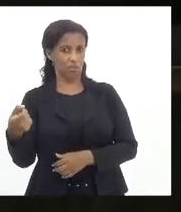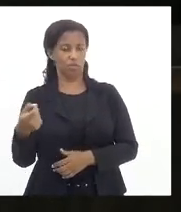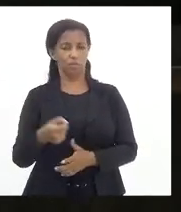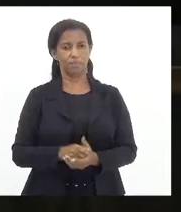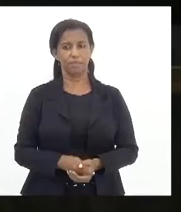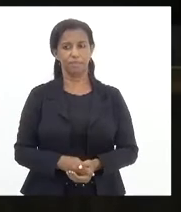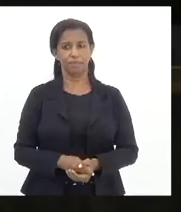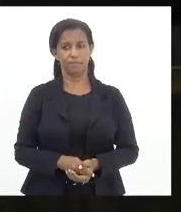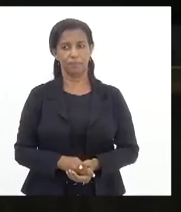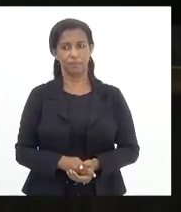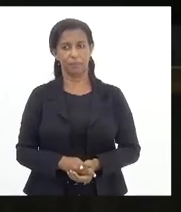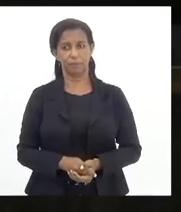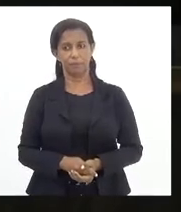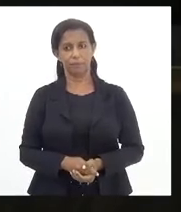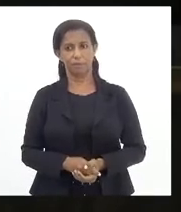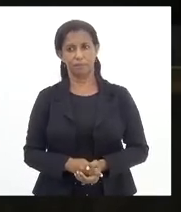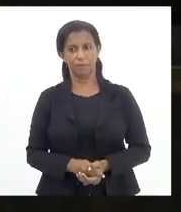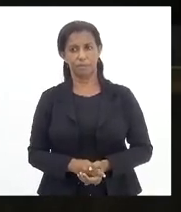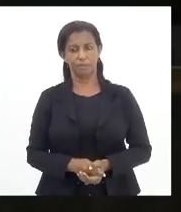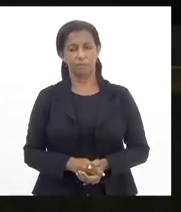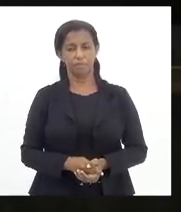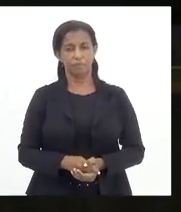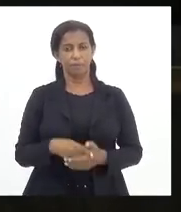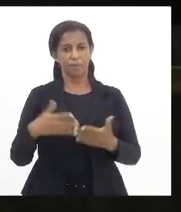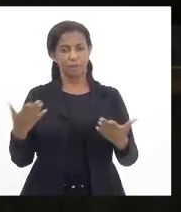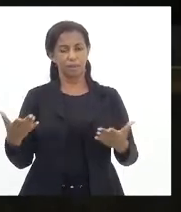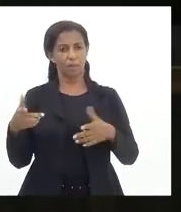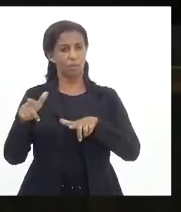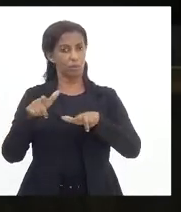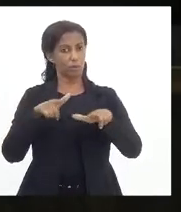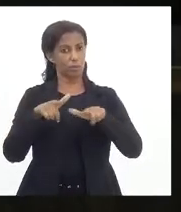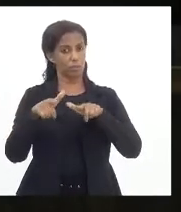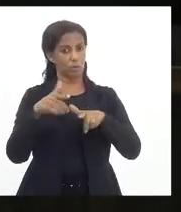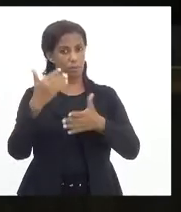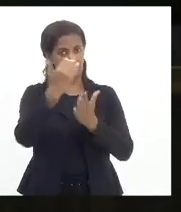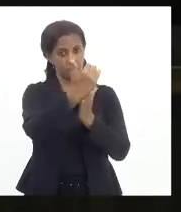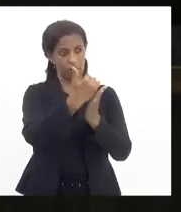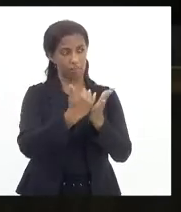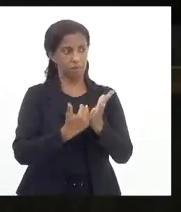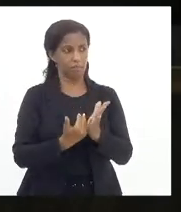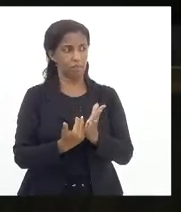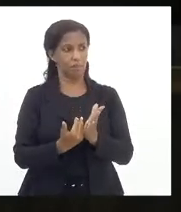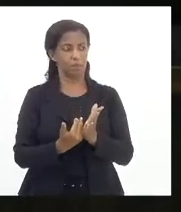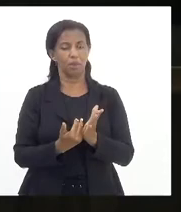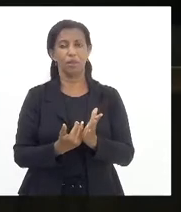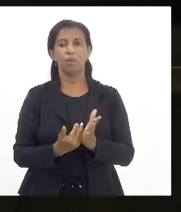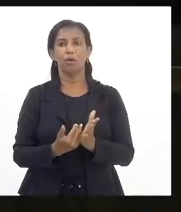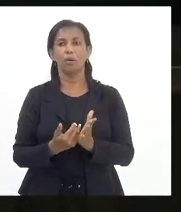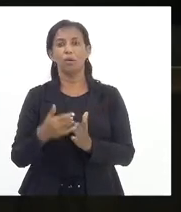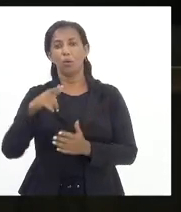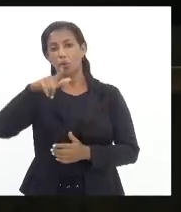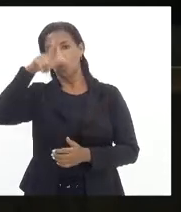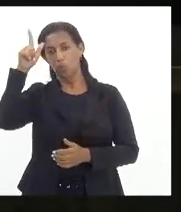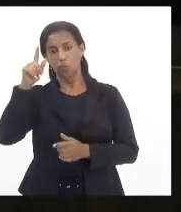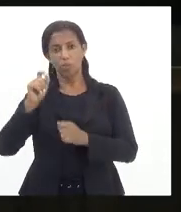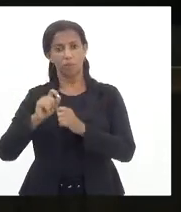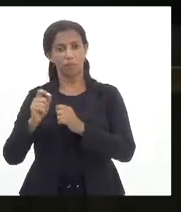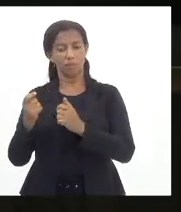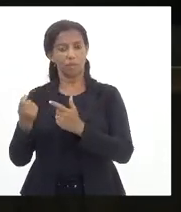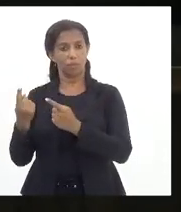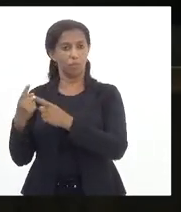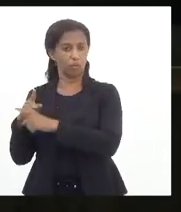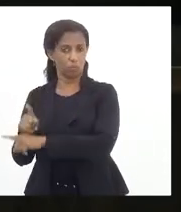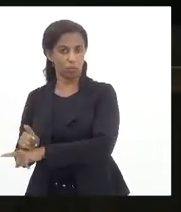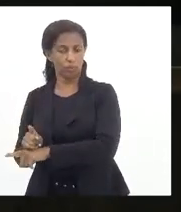Então, quero chamar os trabalhos à ordem, vou colher de novo o parecer de Vossa Excelência, o deputado Luiz vai fazer o voto divergente e vamos escolher